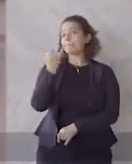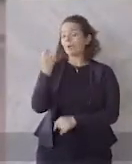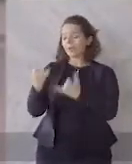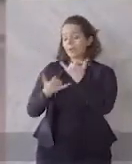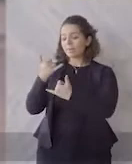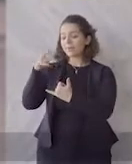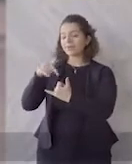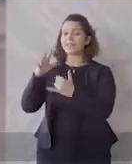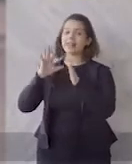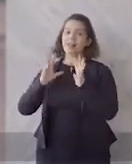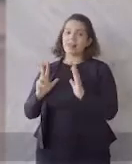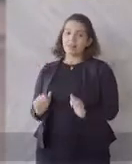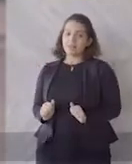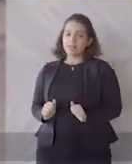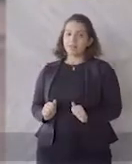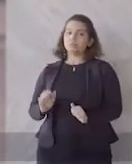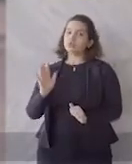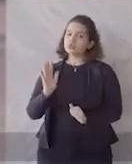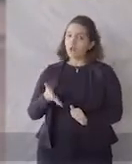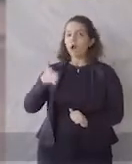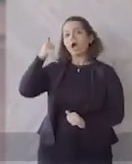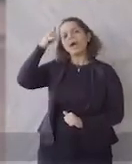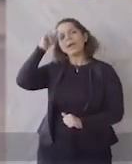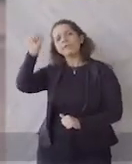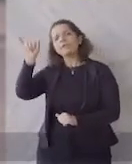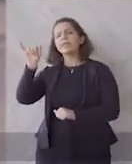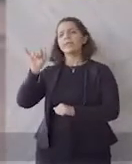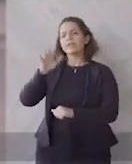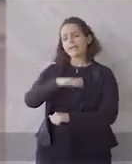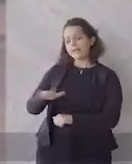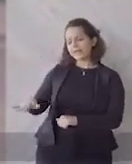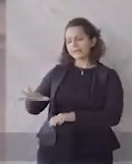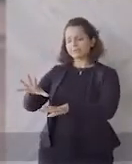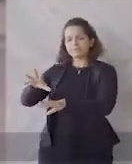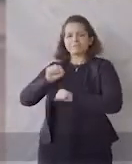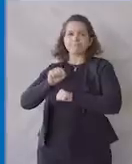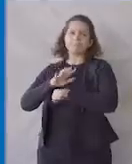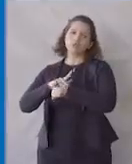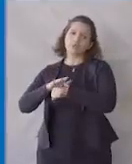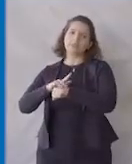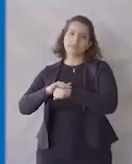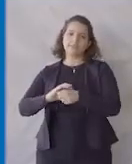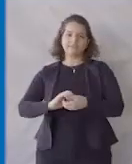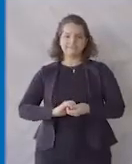higienizados para evitar qualquer tipo de contaminação da criança.